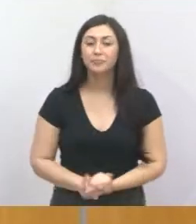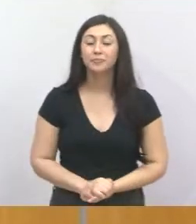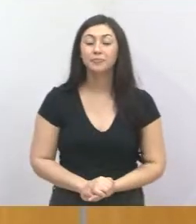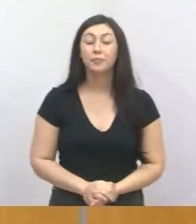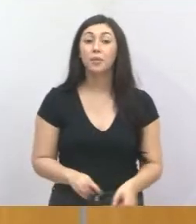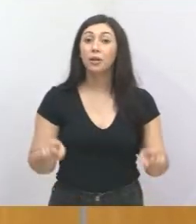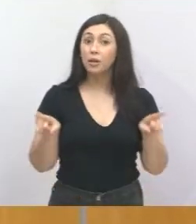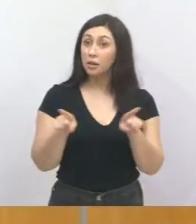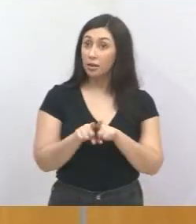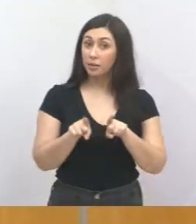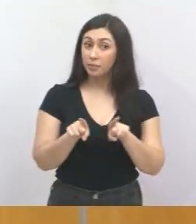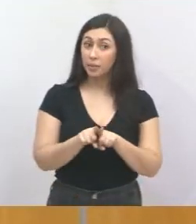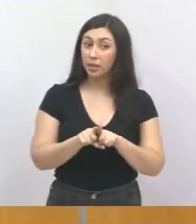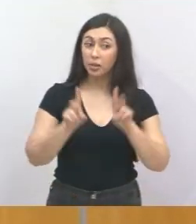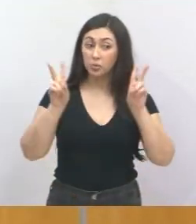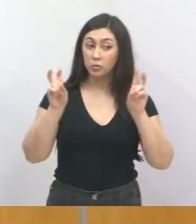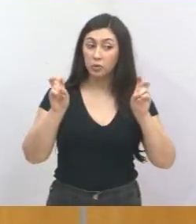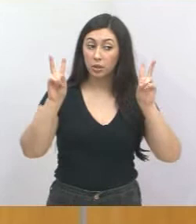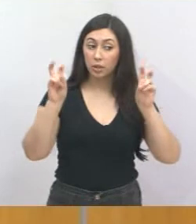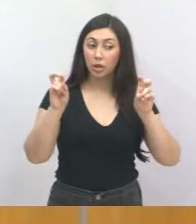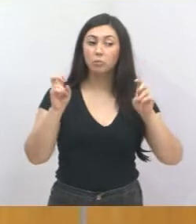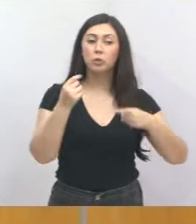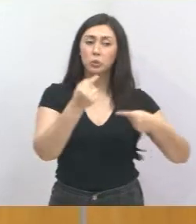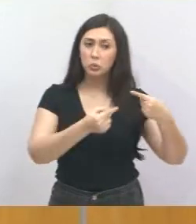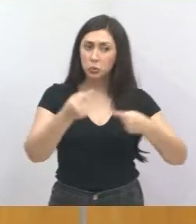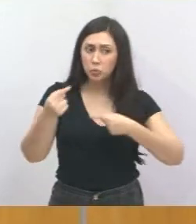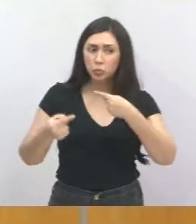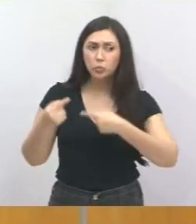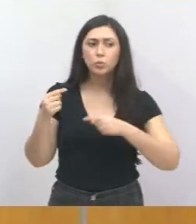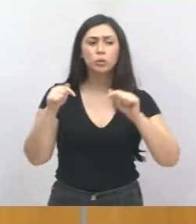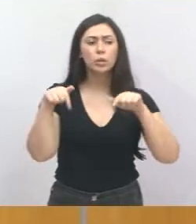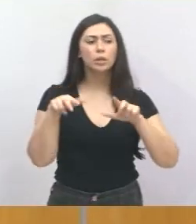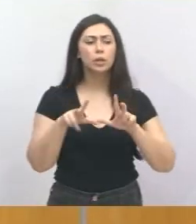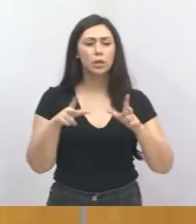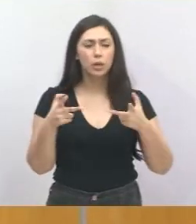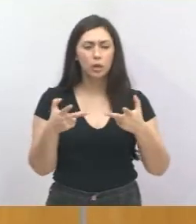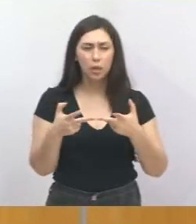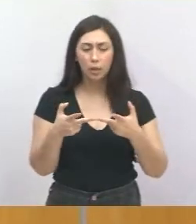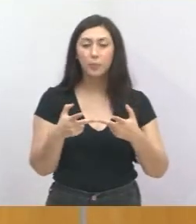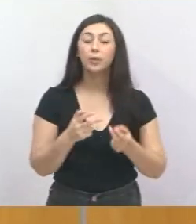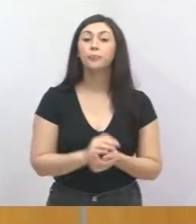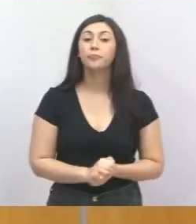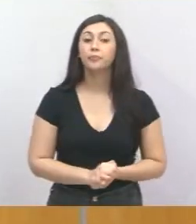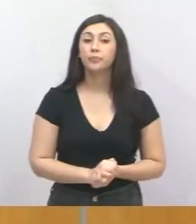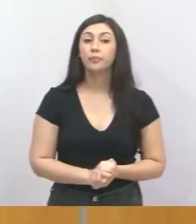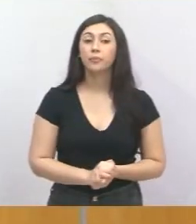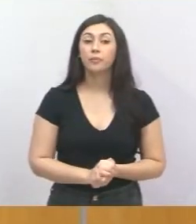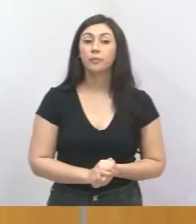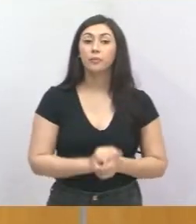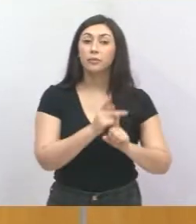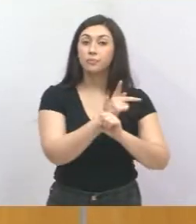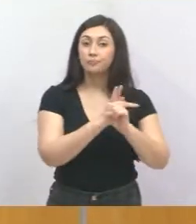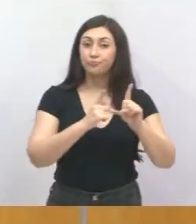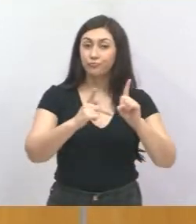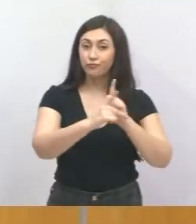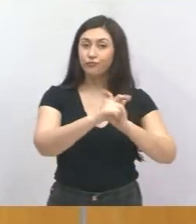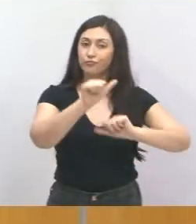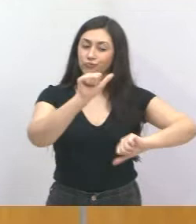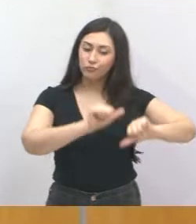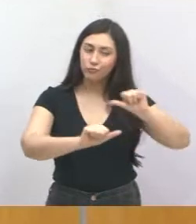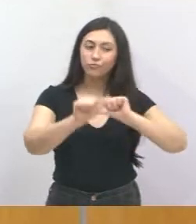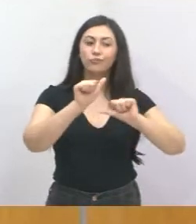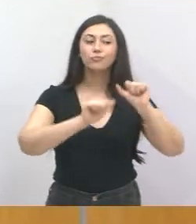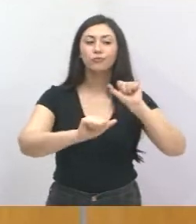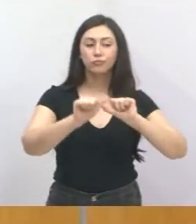Também esse foi um tema que foi muito debatido nessa casa, que foi a reforma previdenciária dos